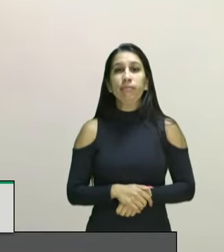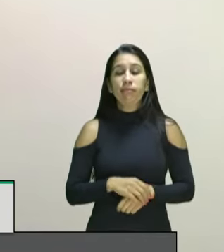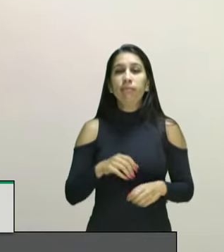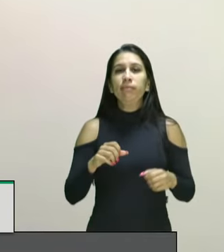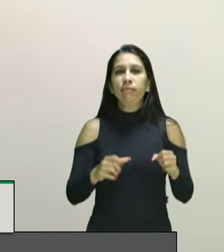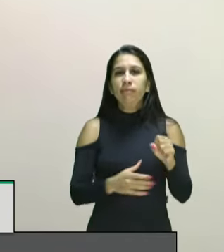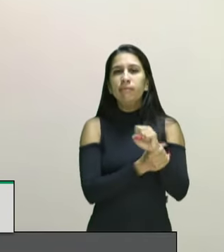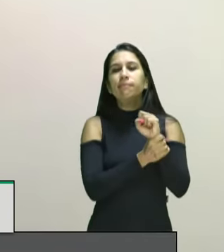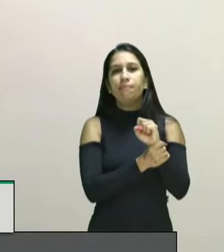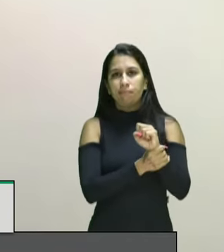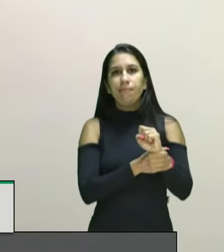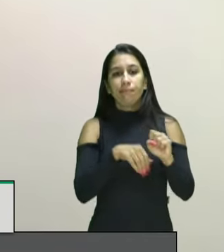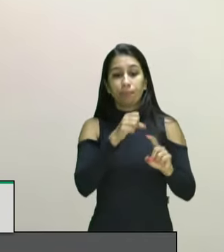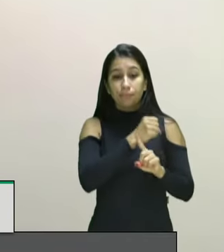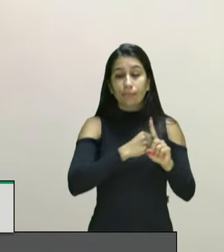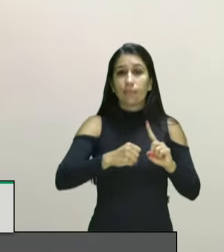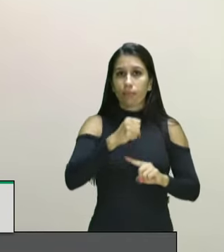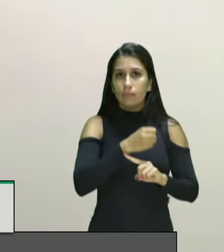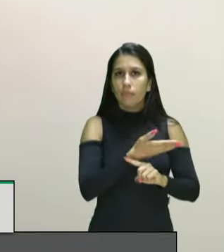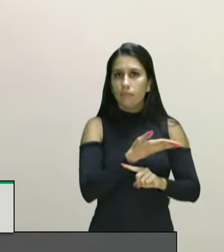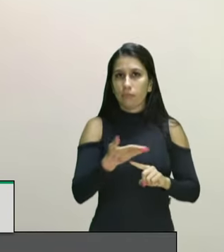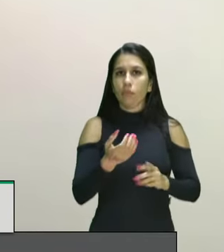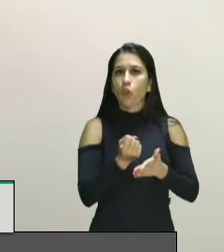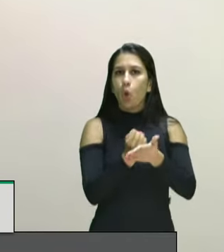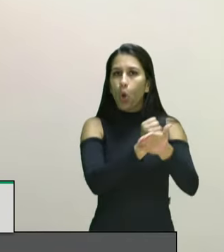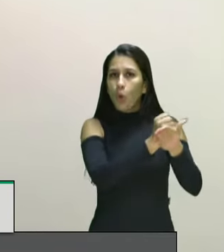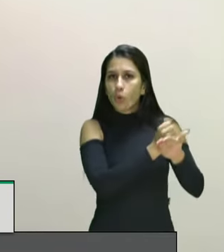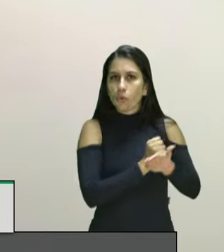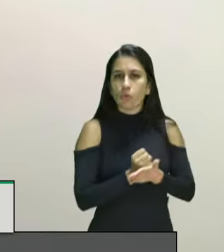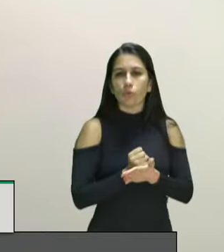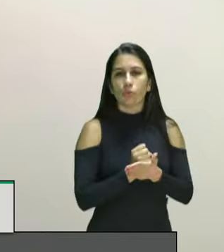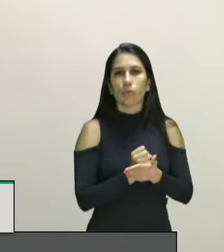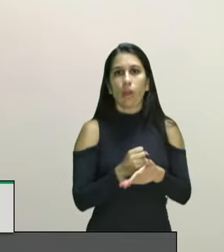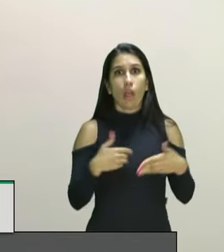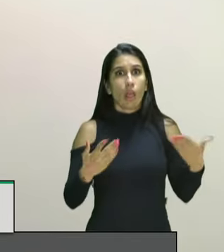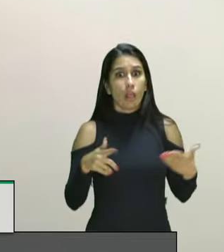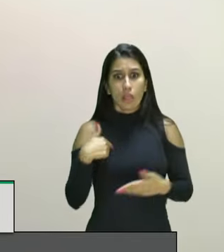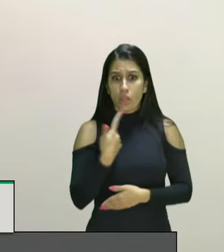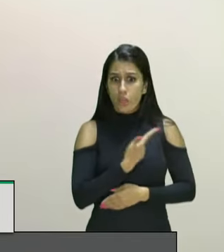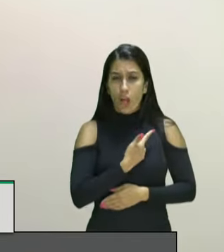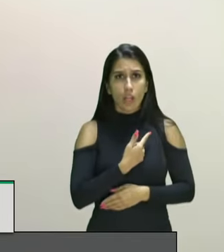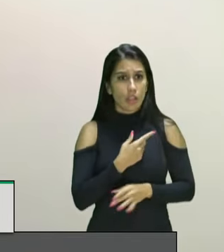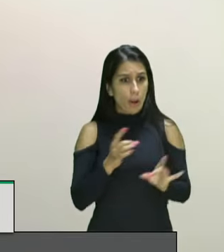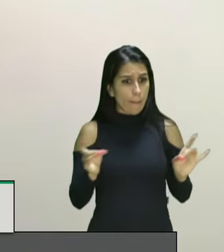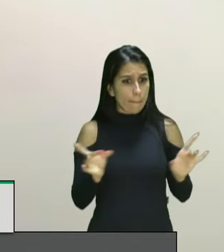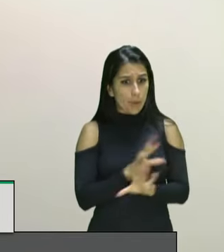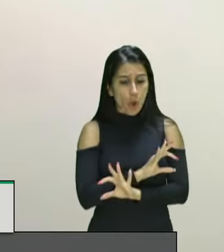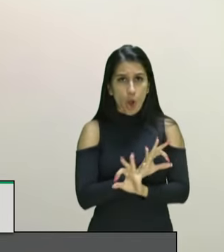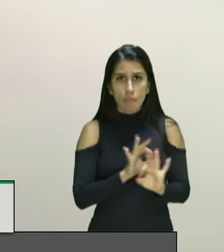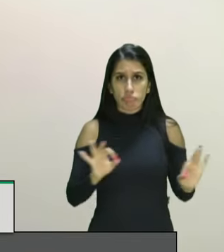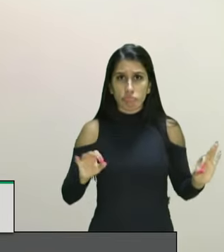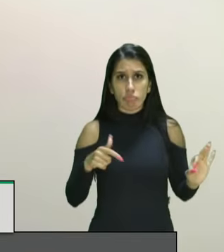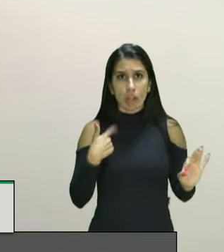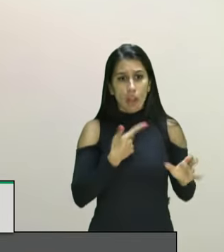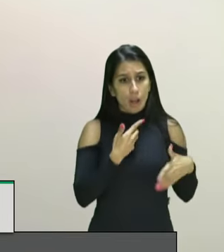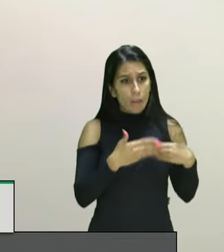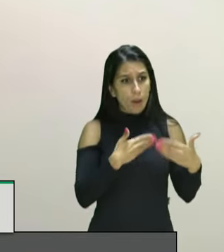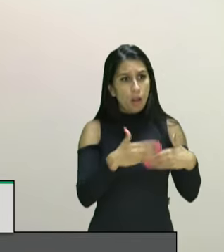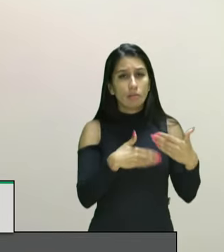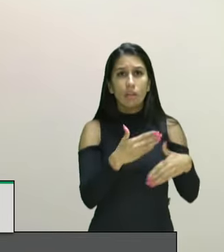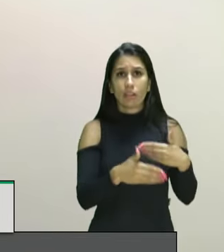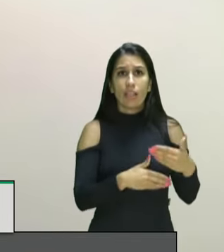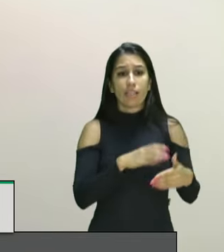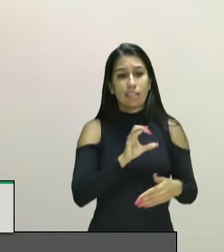participação da sociedade civil no controle social nós estamos em pleno funcionamento com o CNP nós estamos em processo de seleção do